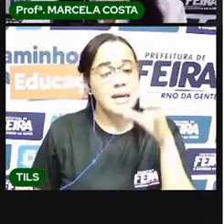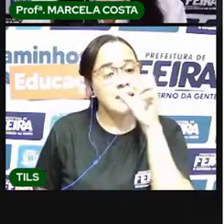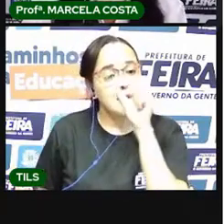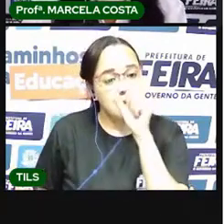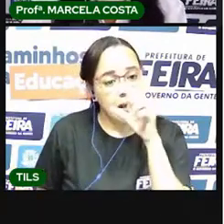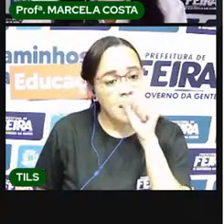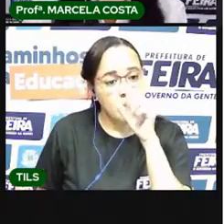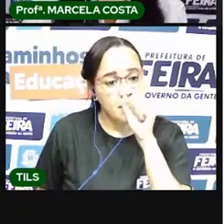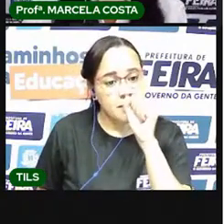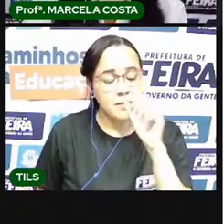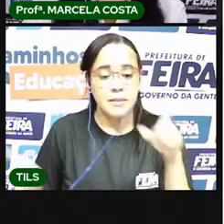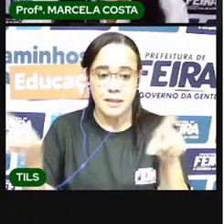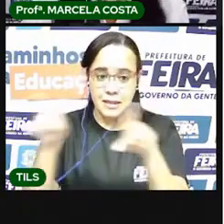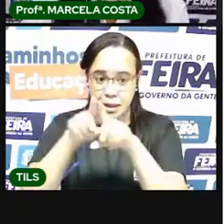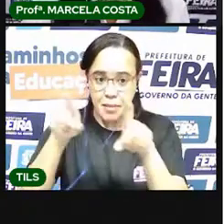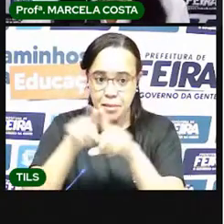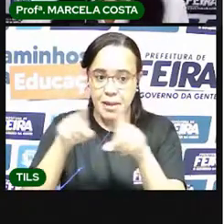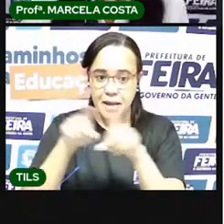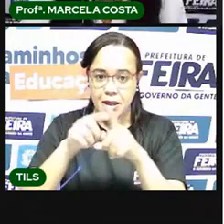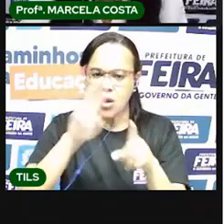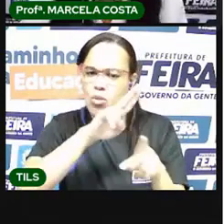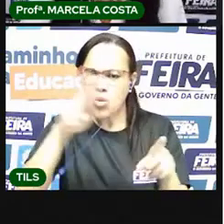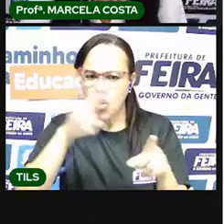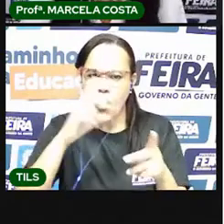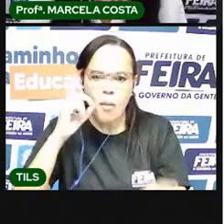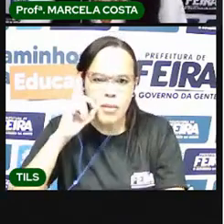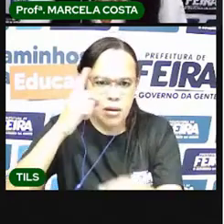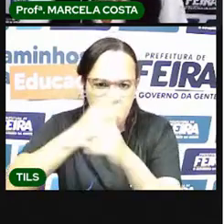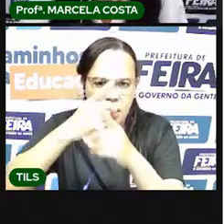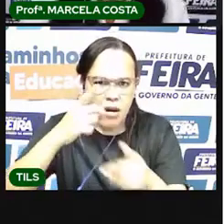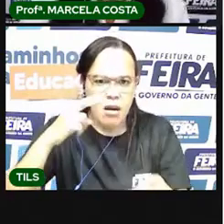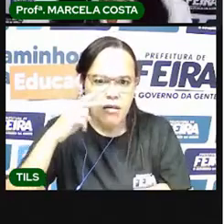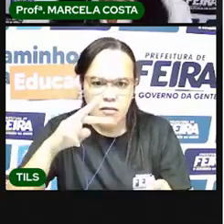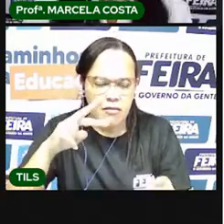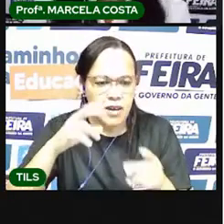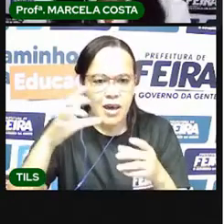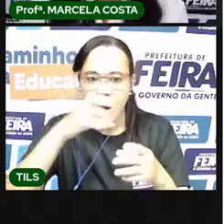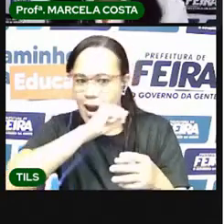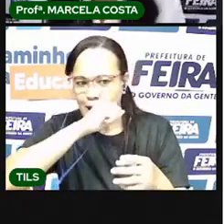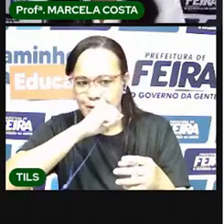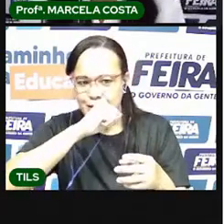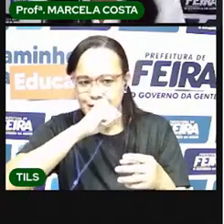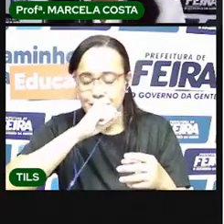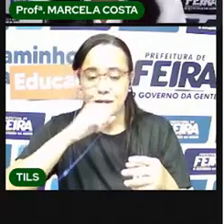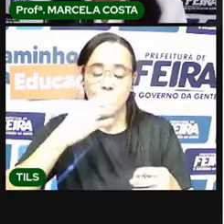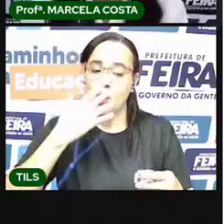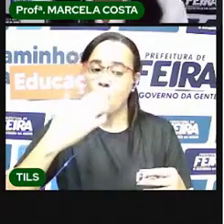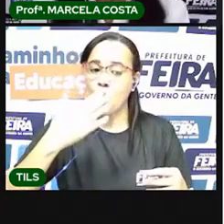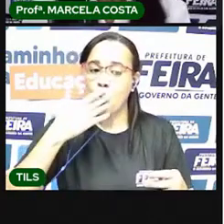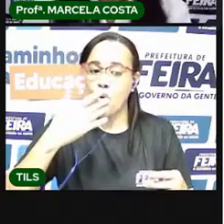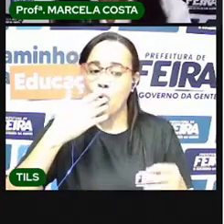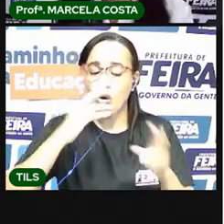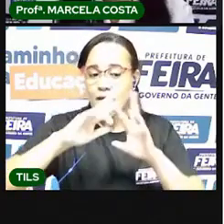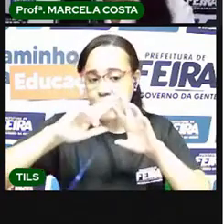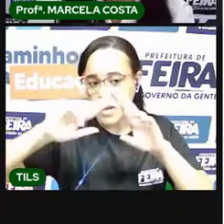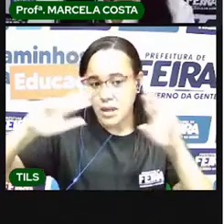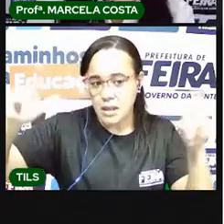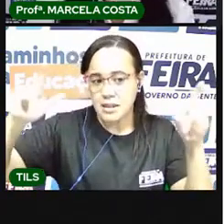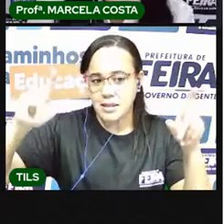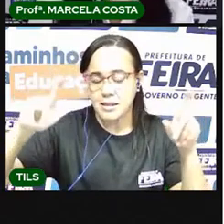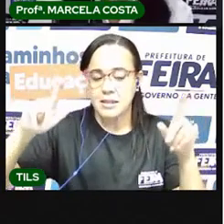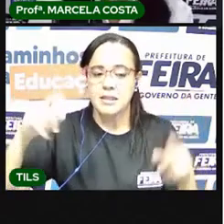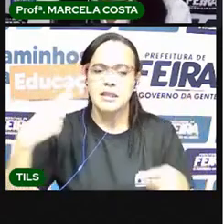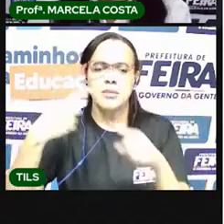destacado Com outras cores Diferente dos outros dias da semana Destacando pra gente se